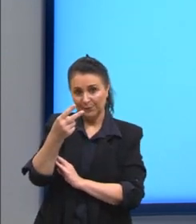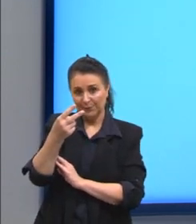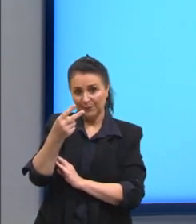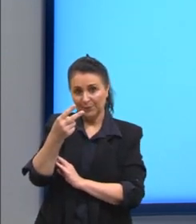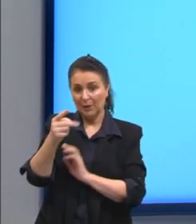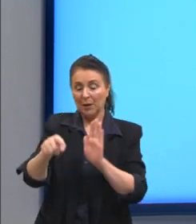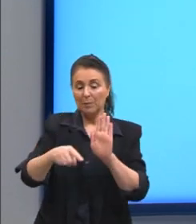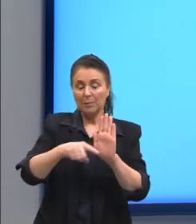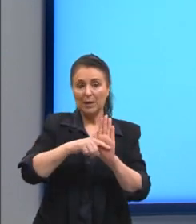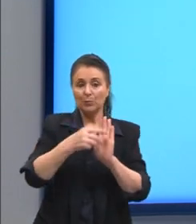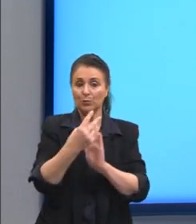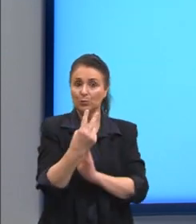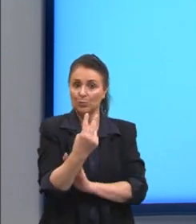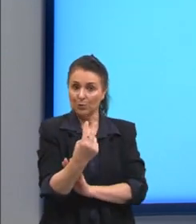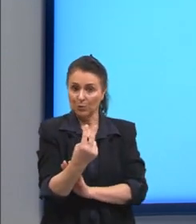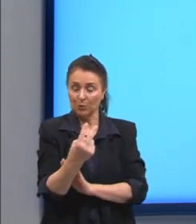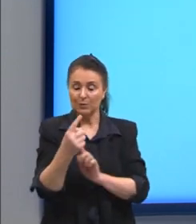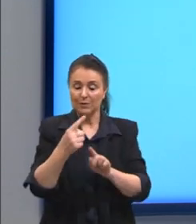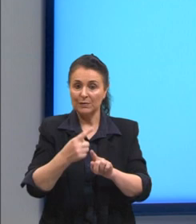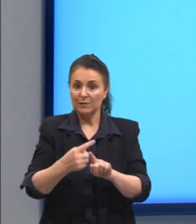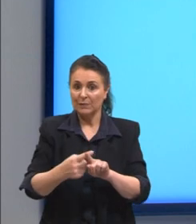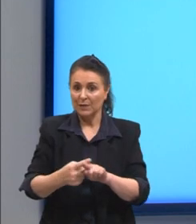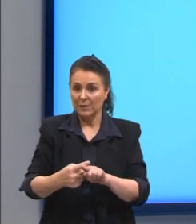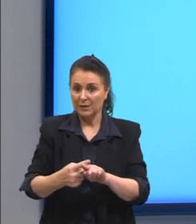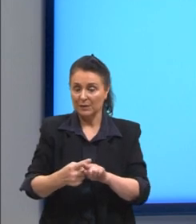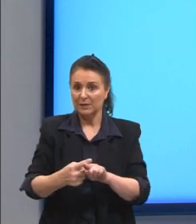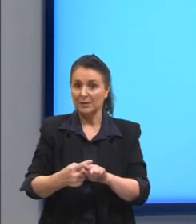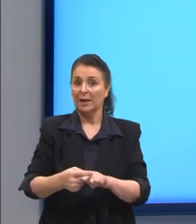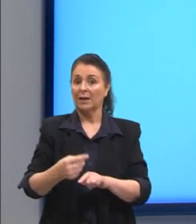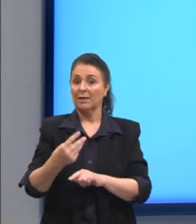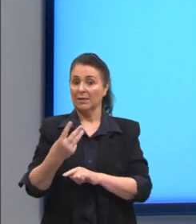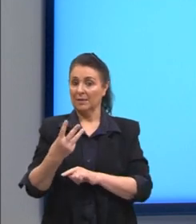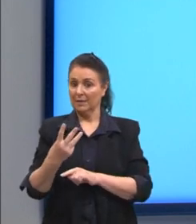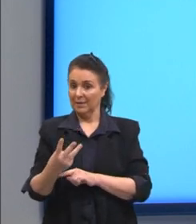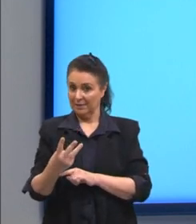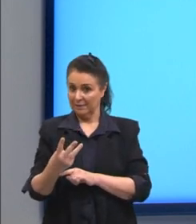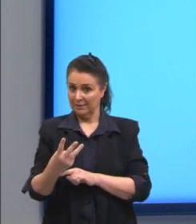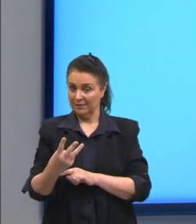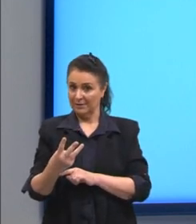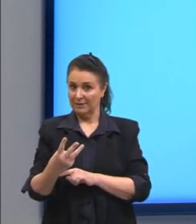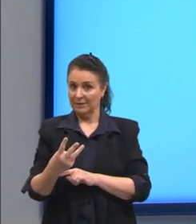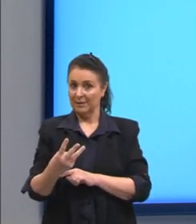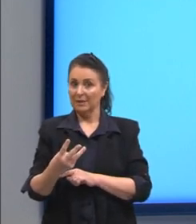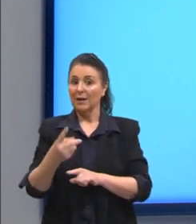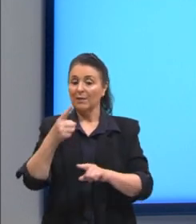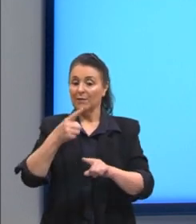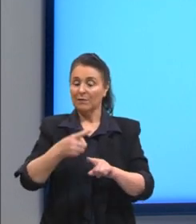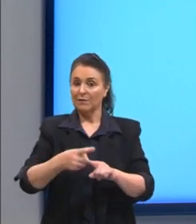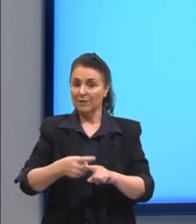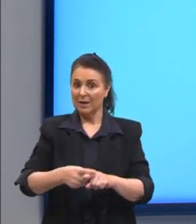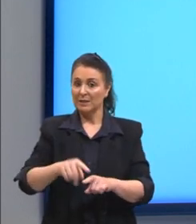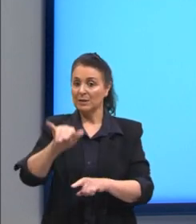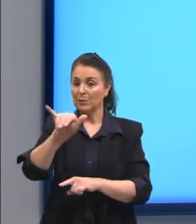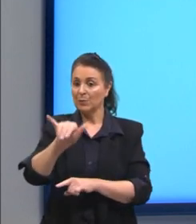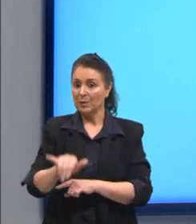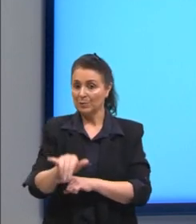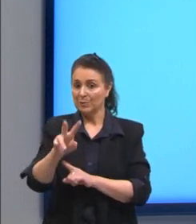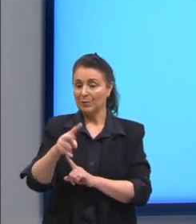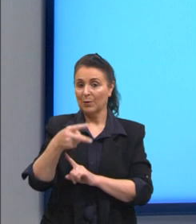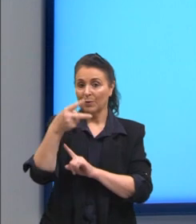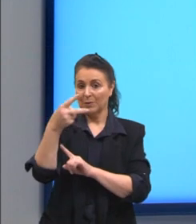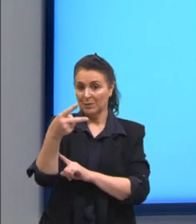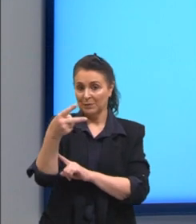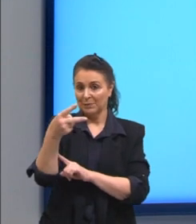menos 2 vezes o primeiro termo que é 3 vezes o segundo termo que é y